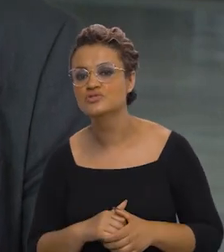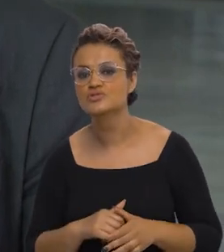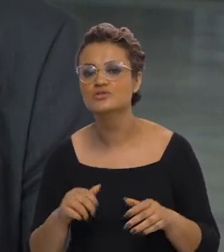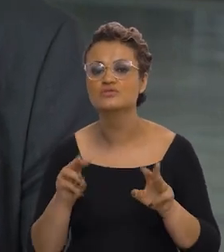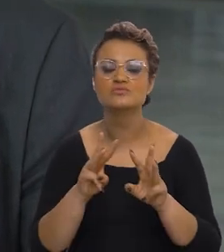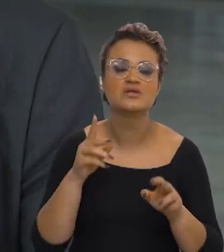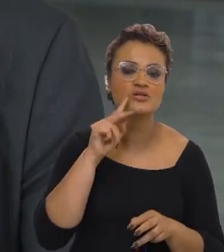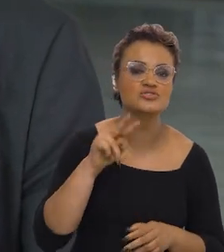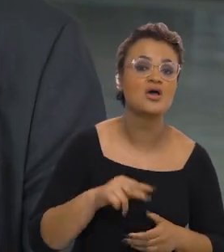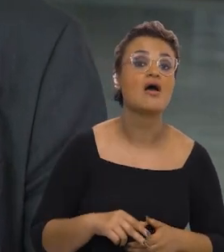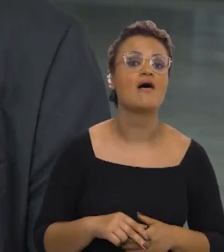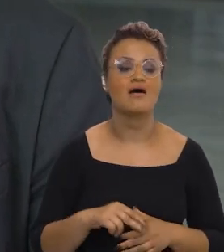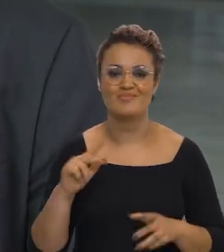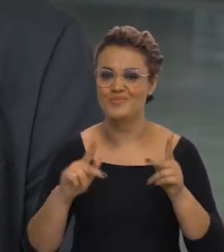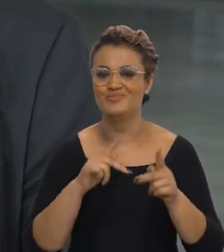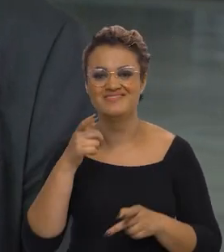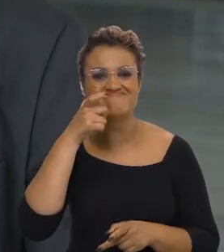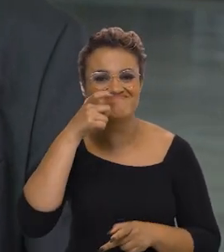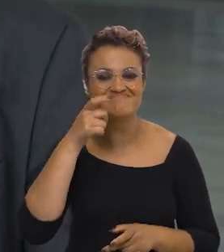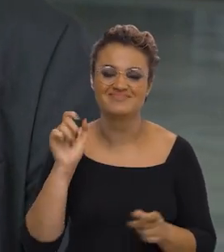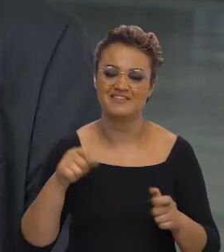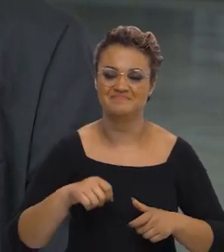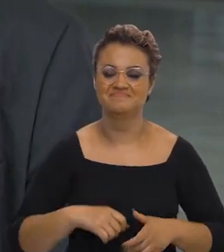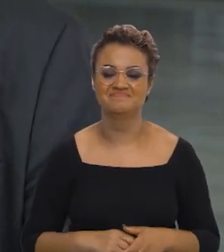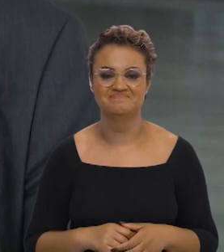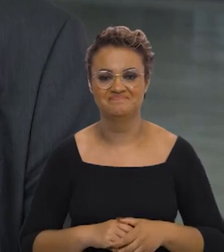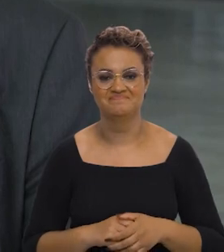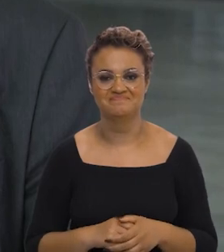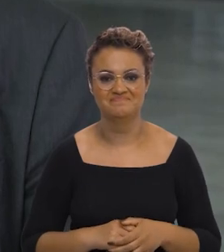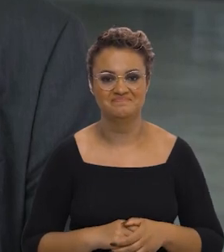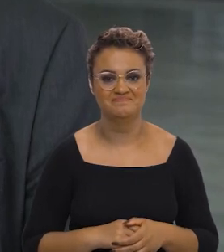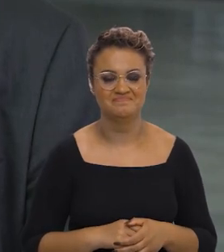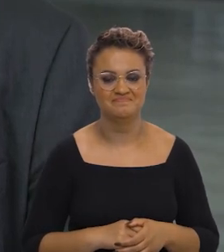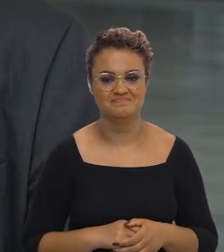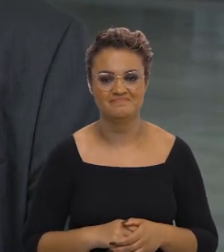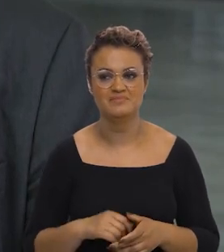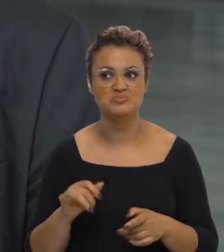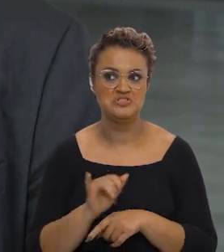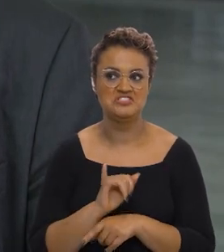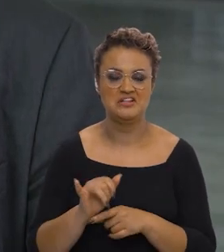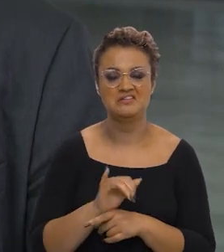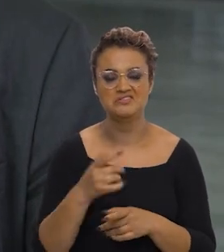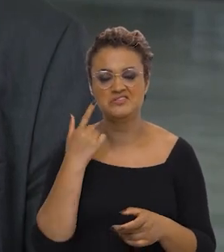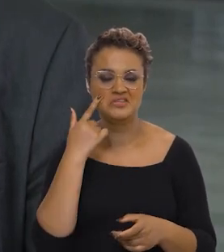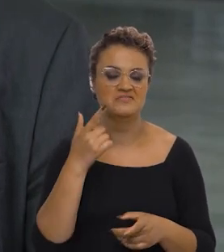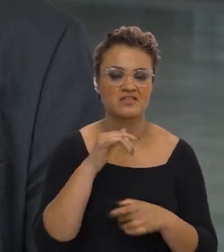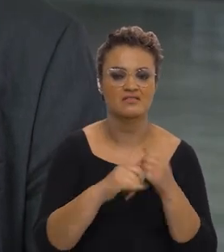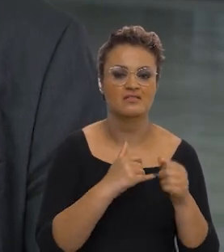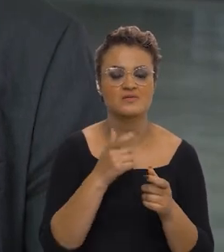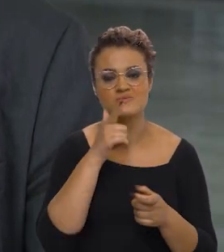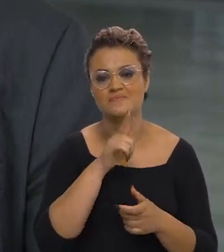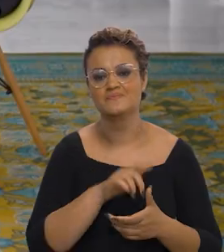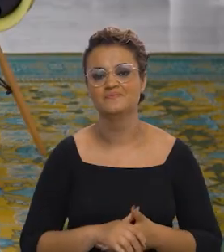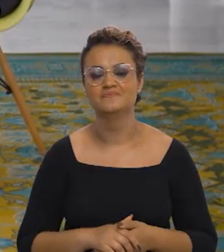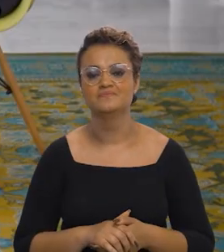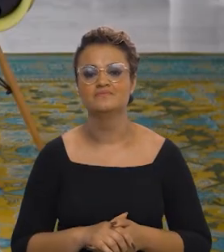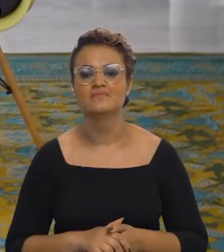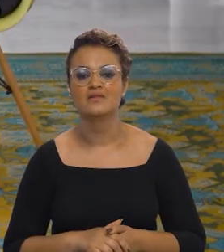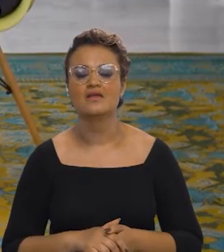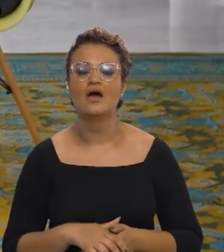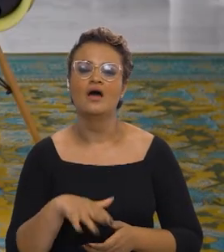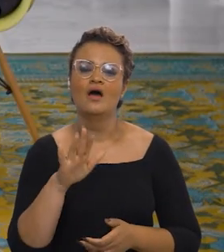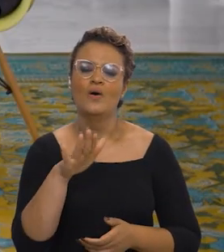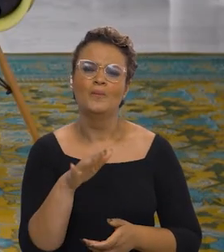identificando os empreendimentos, para que a população possa acompanhar, através de mecanismos mais dinâmicos e mais ágeis.